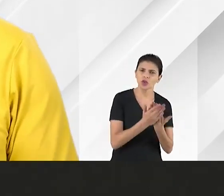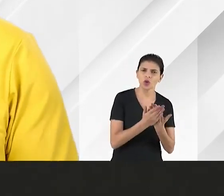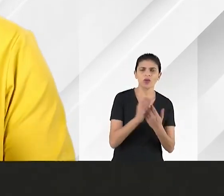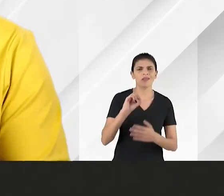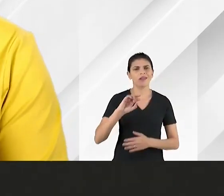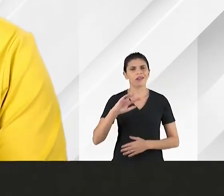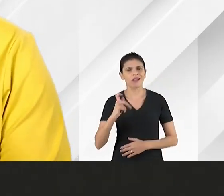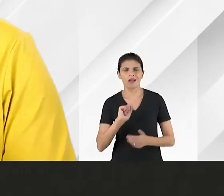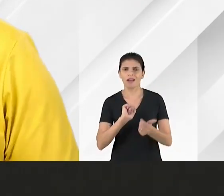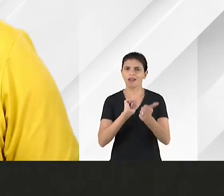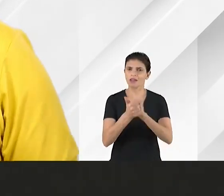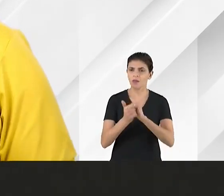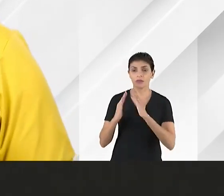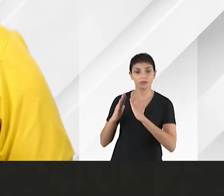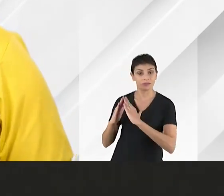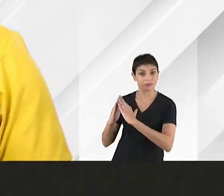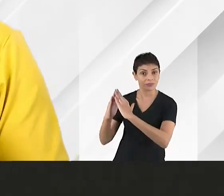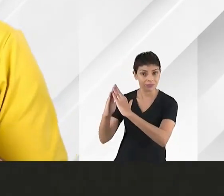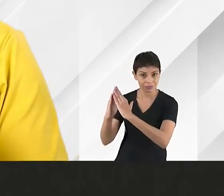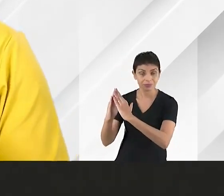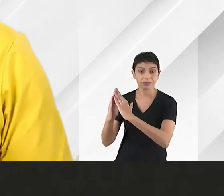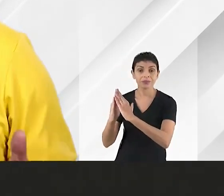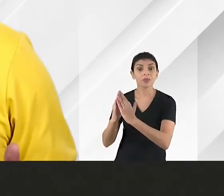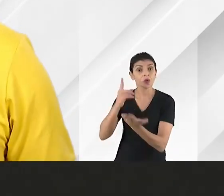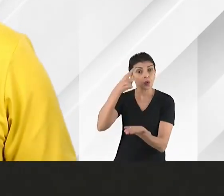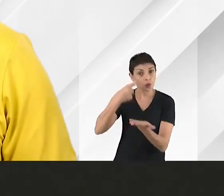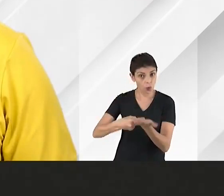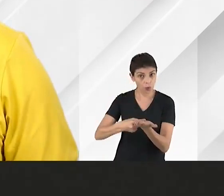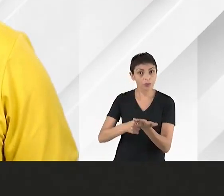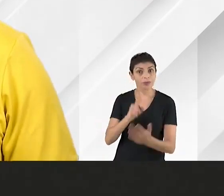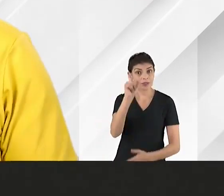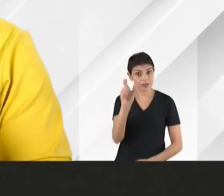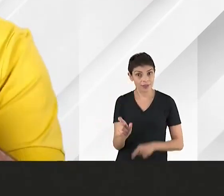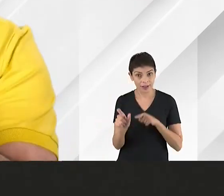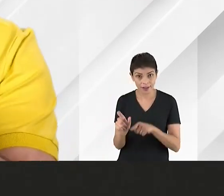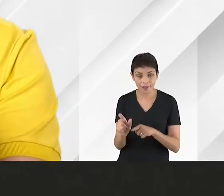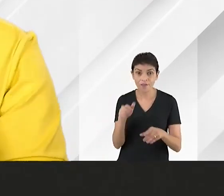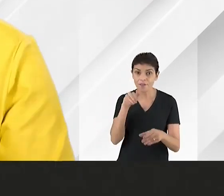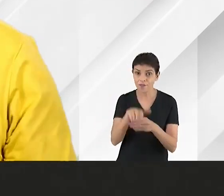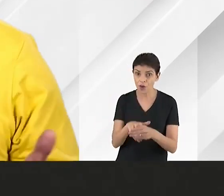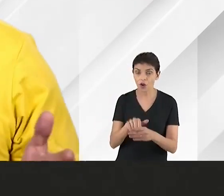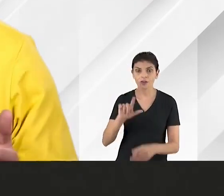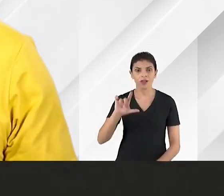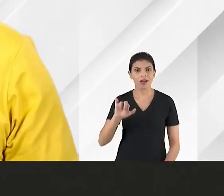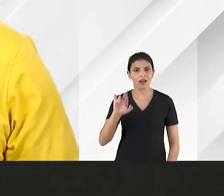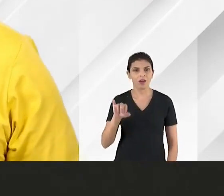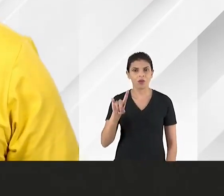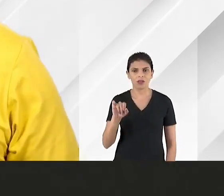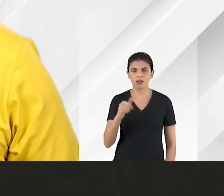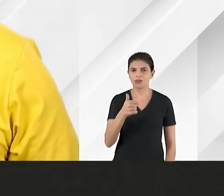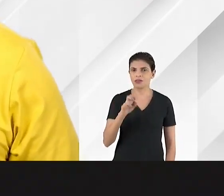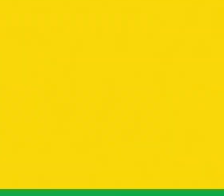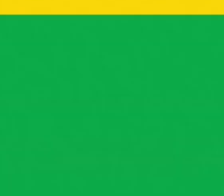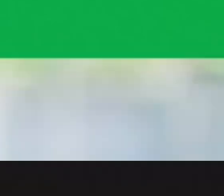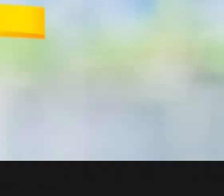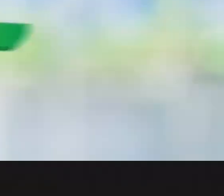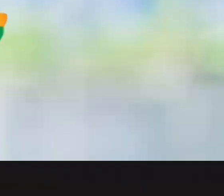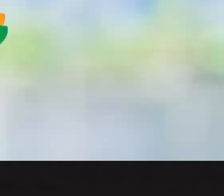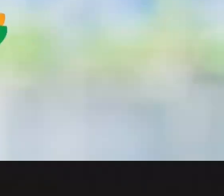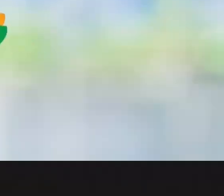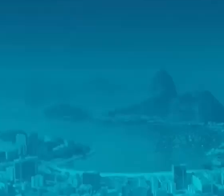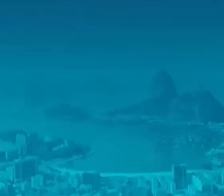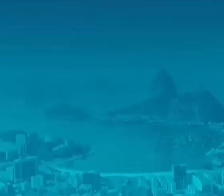escolas, creches e esporte nas comunidades. E esses são meus compromissos. Peço seu voto. Sou Leonardo, 1580.